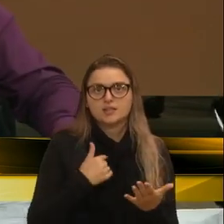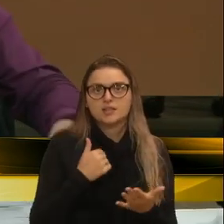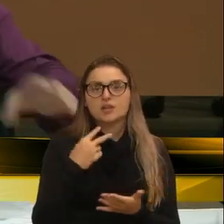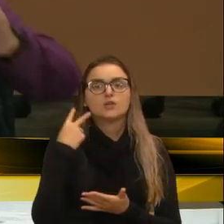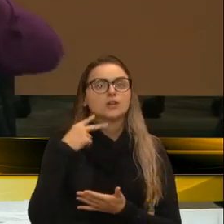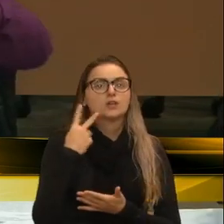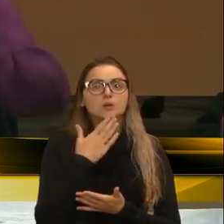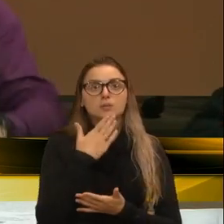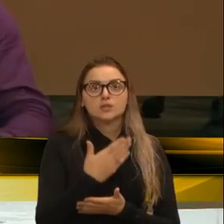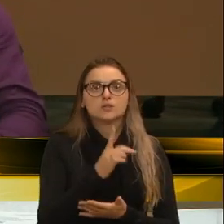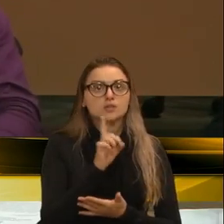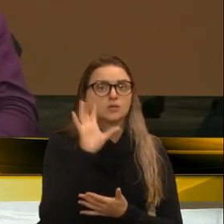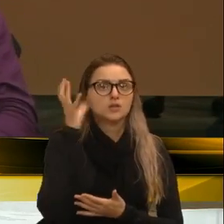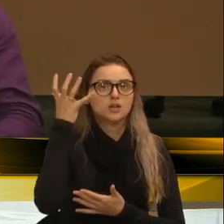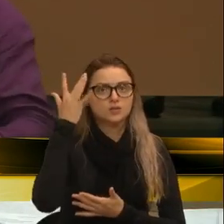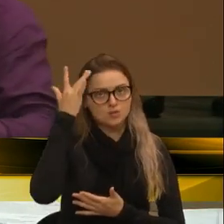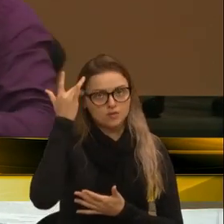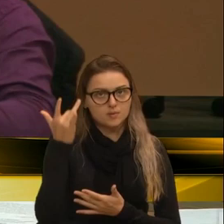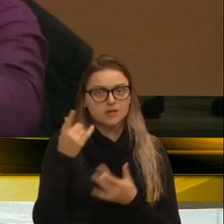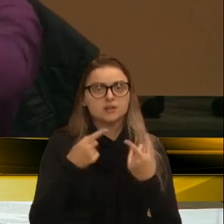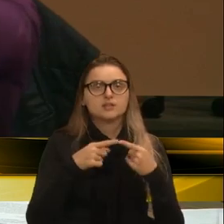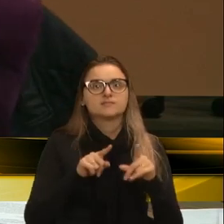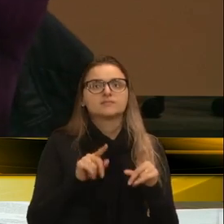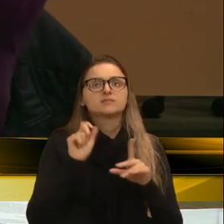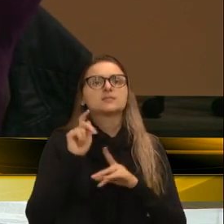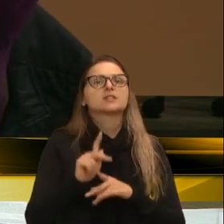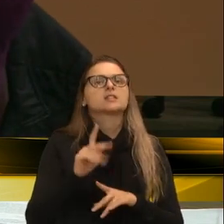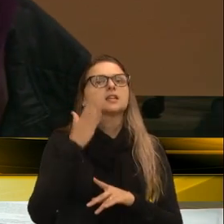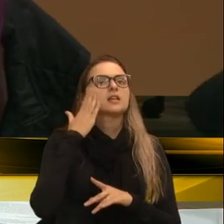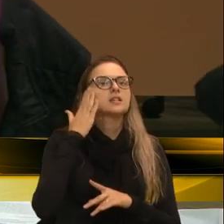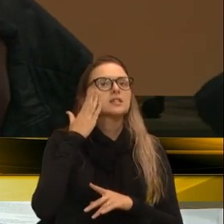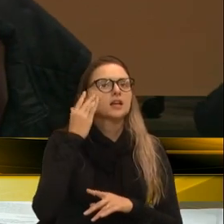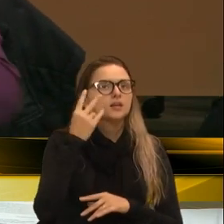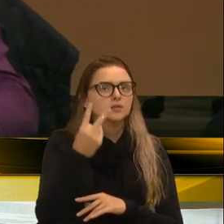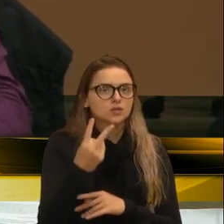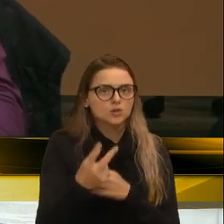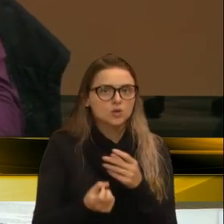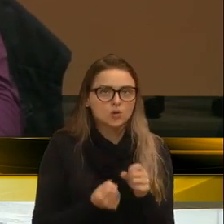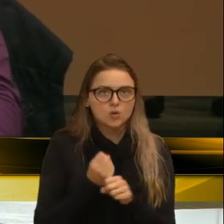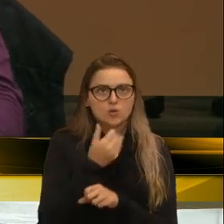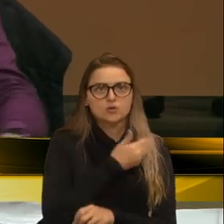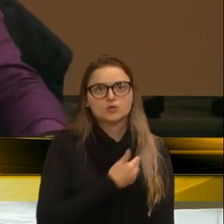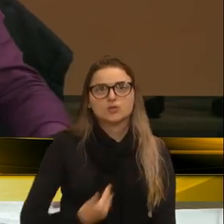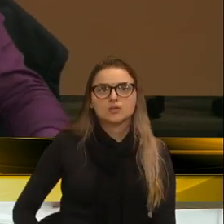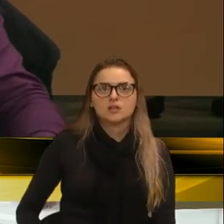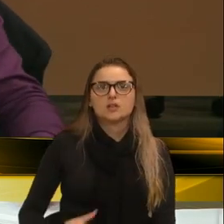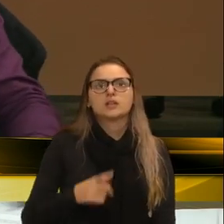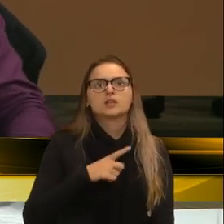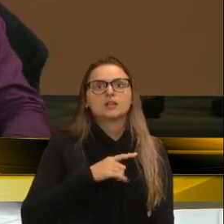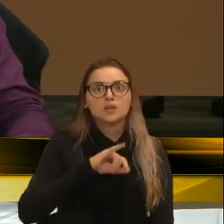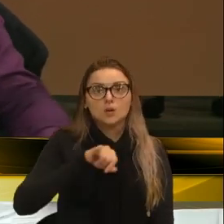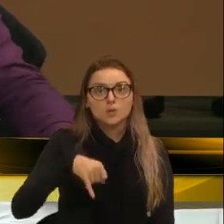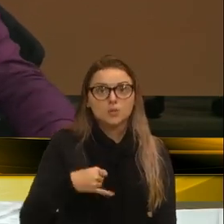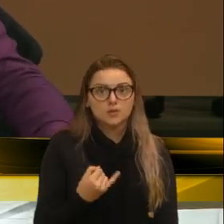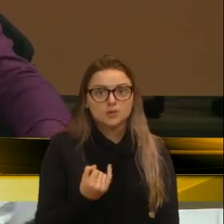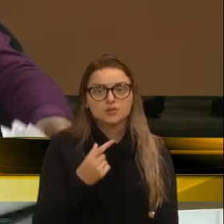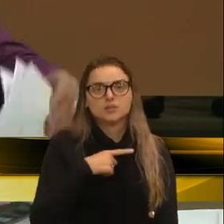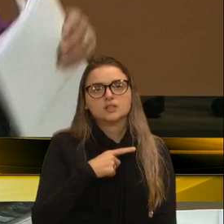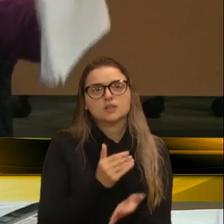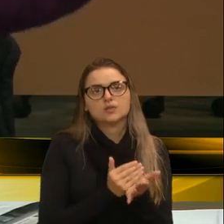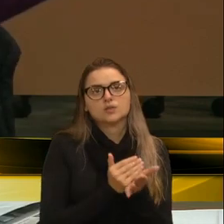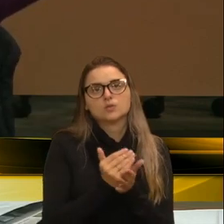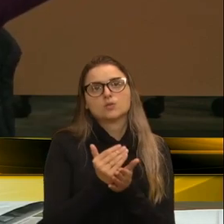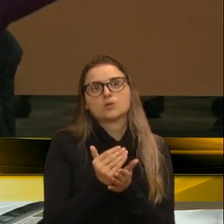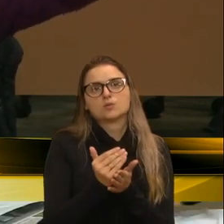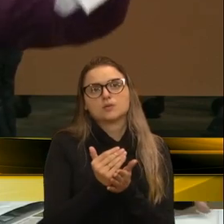cobrando, não que se resolva amanhã, mas quem sabe daqui a dois governos se tenha a oportunidade que se teve no início